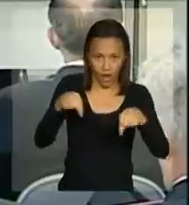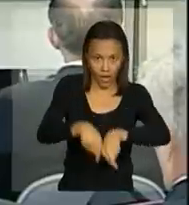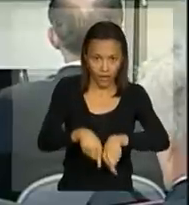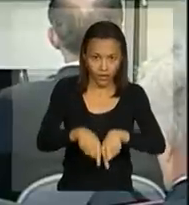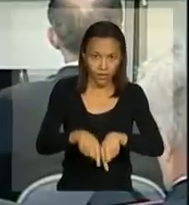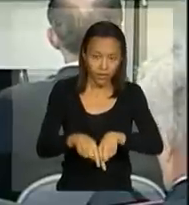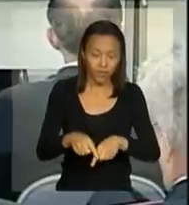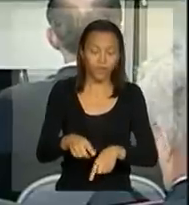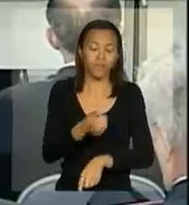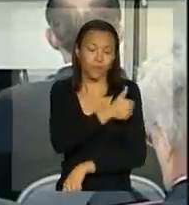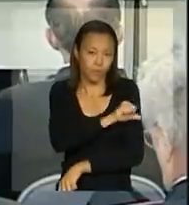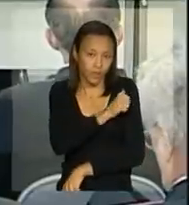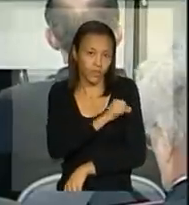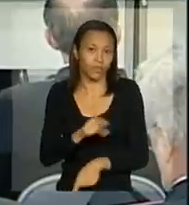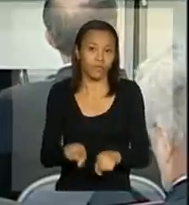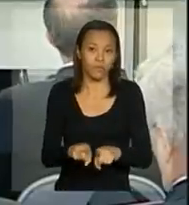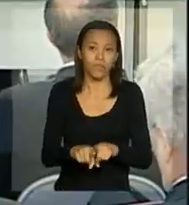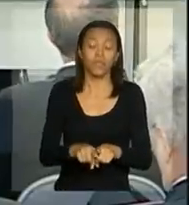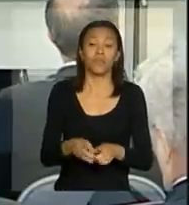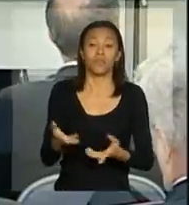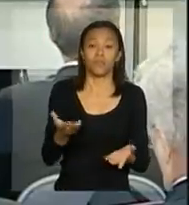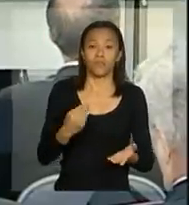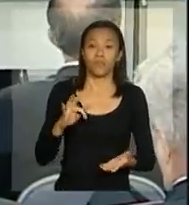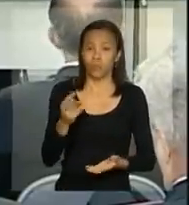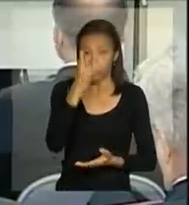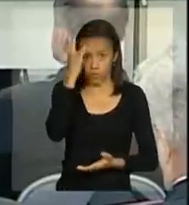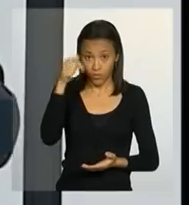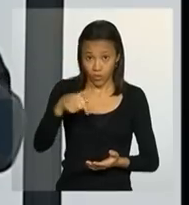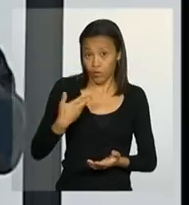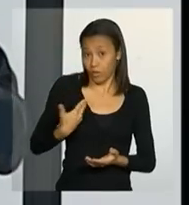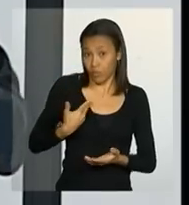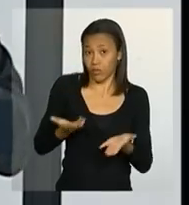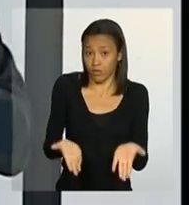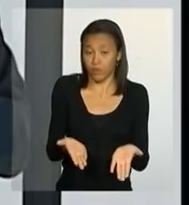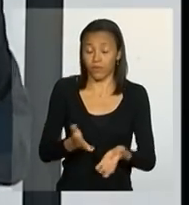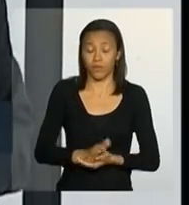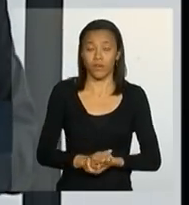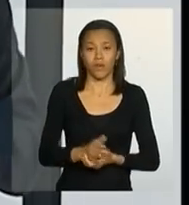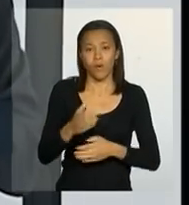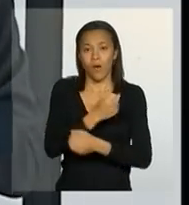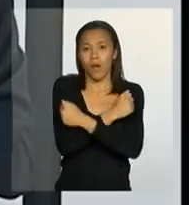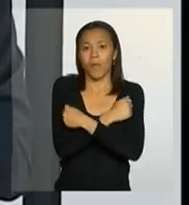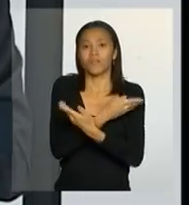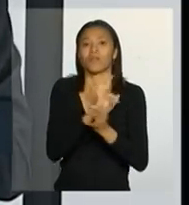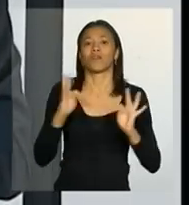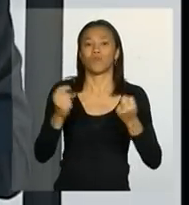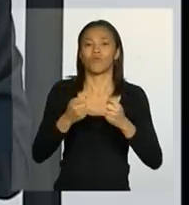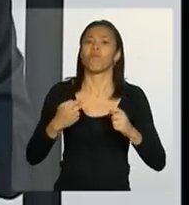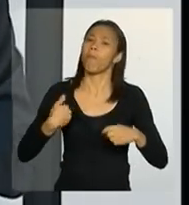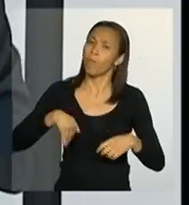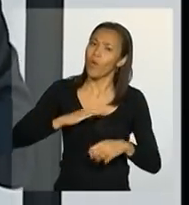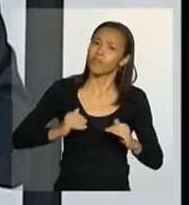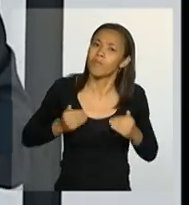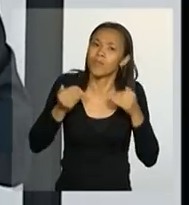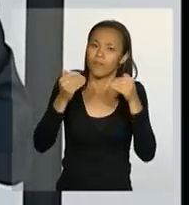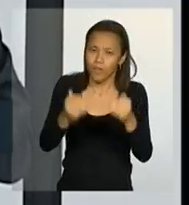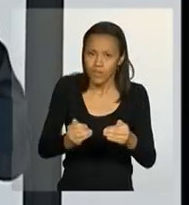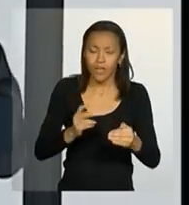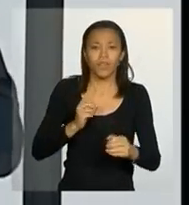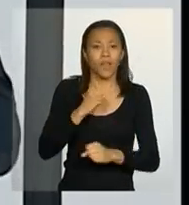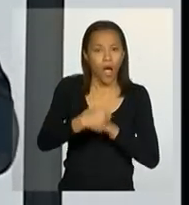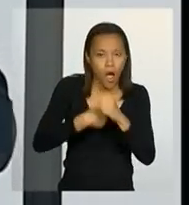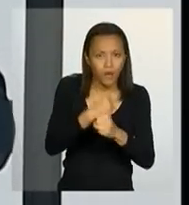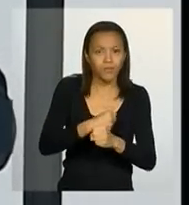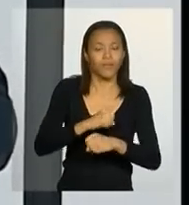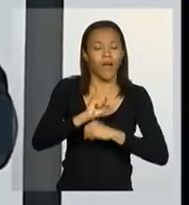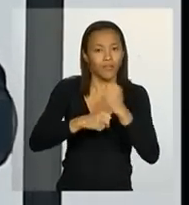o Pesão do Rio, enfim, os senhores ministros todos e os colegas aqui presentes. Um abraço a todos. Vamos caminhar porque todo ano quando tem